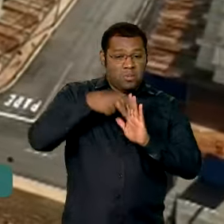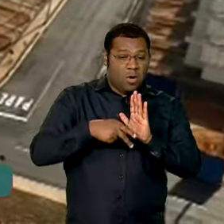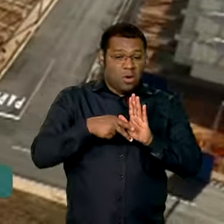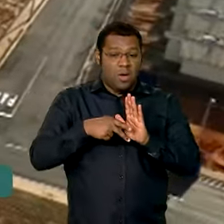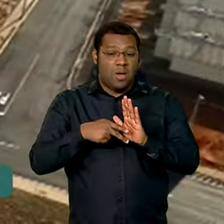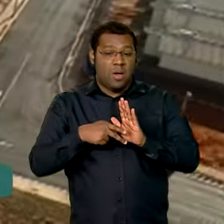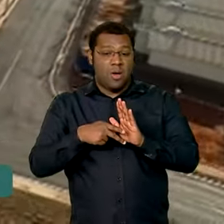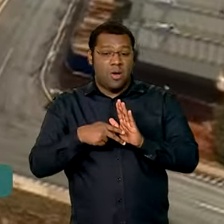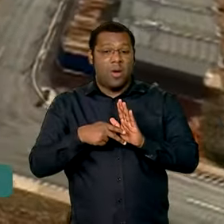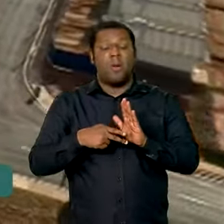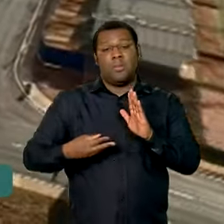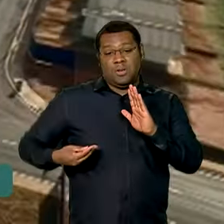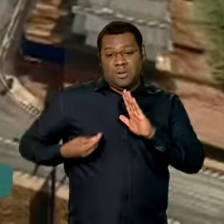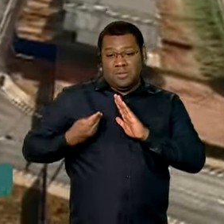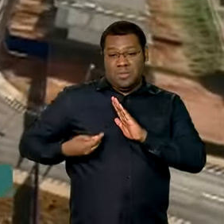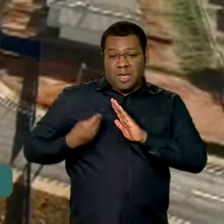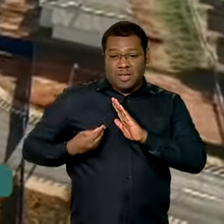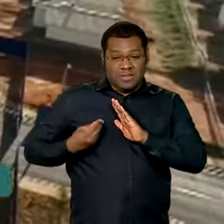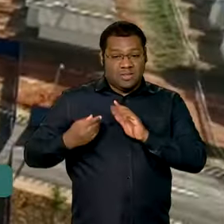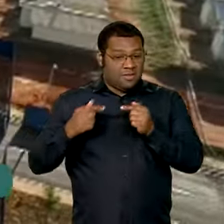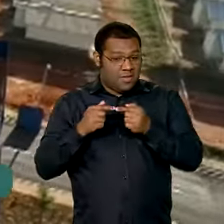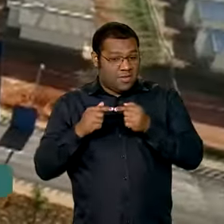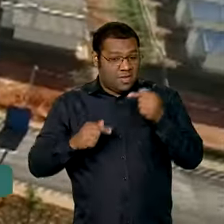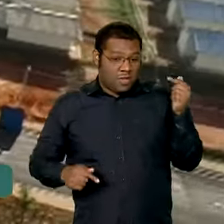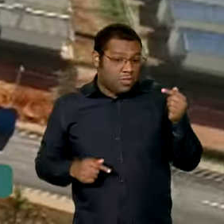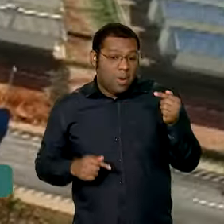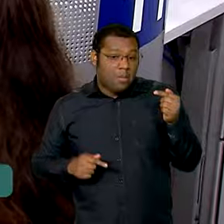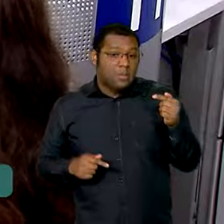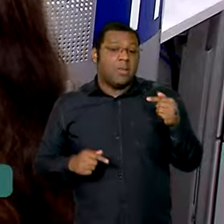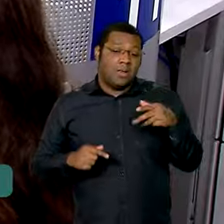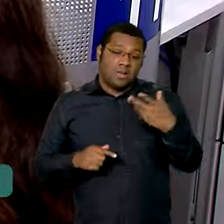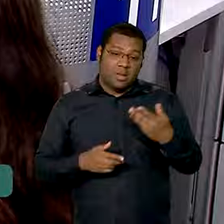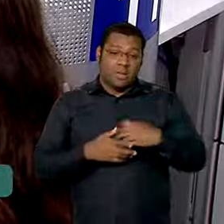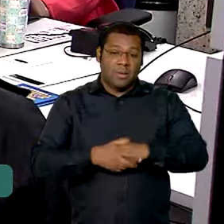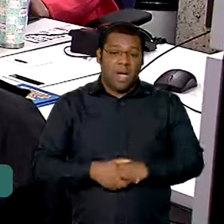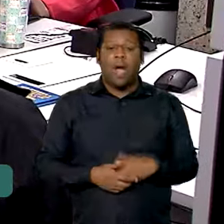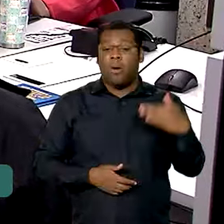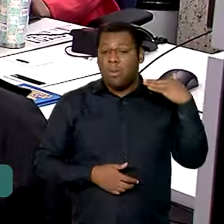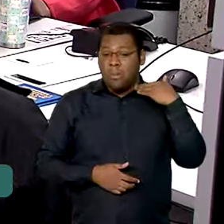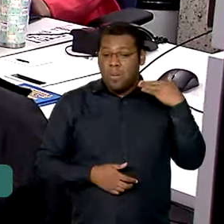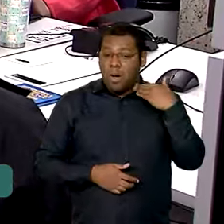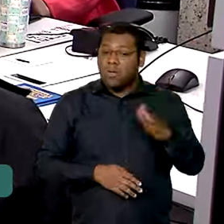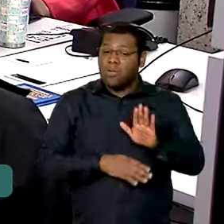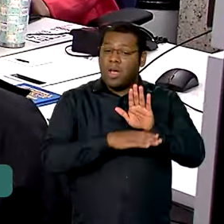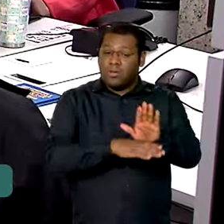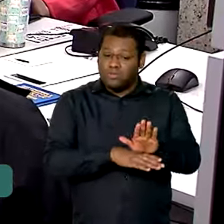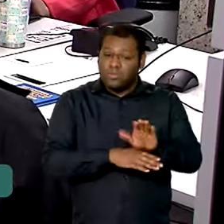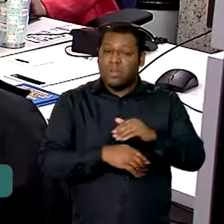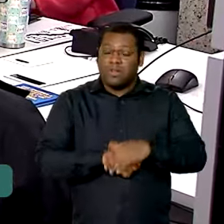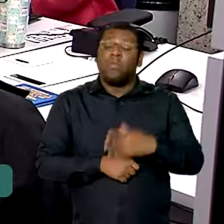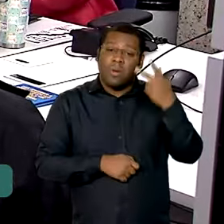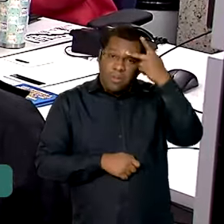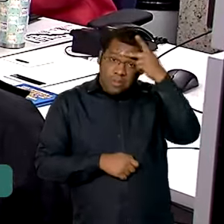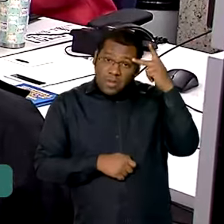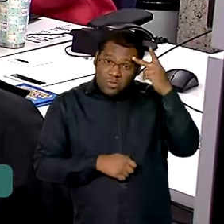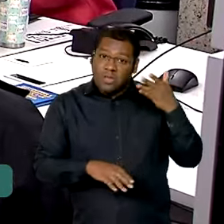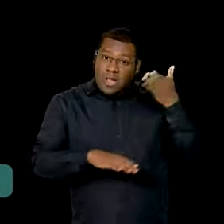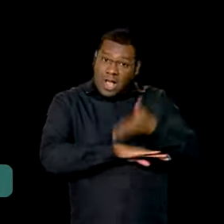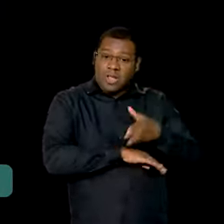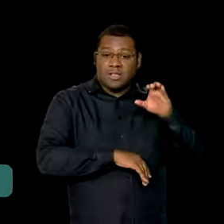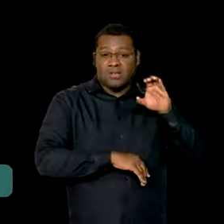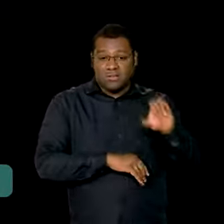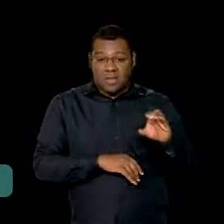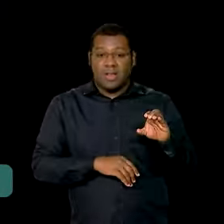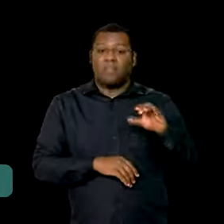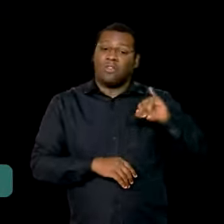habitacionais populares como Minha Casa Minha Vida. Os bancos vão poder aumentar as concessões de créditos